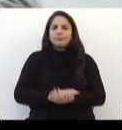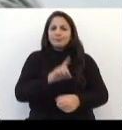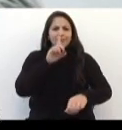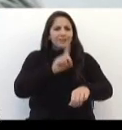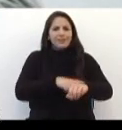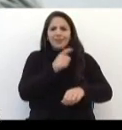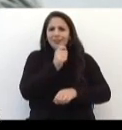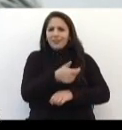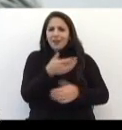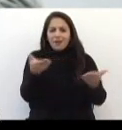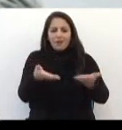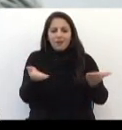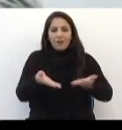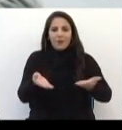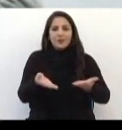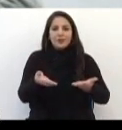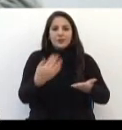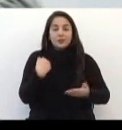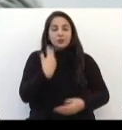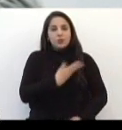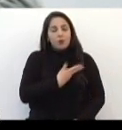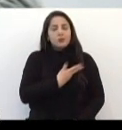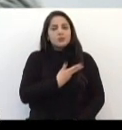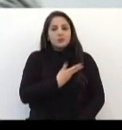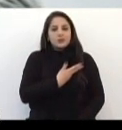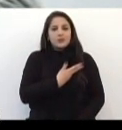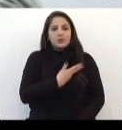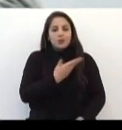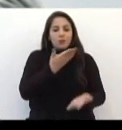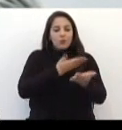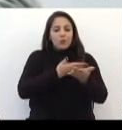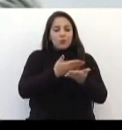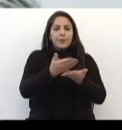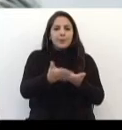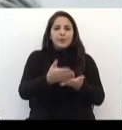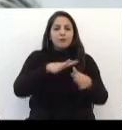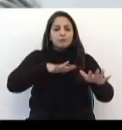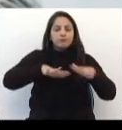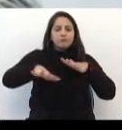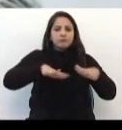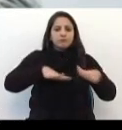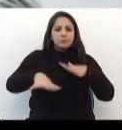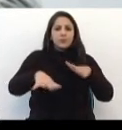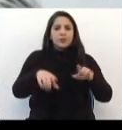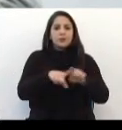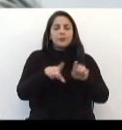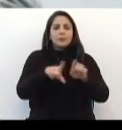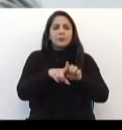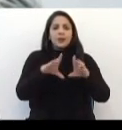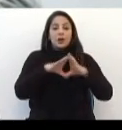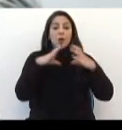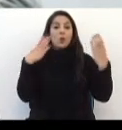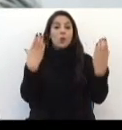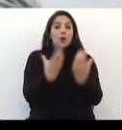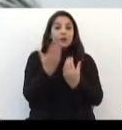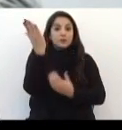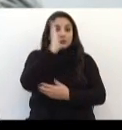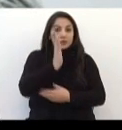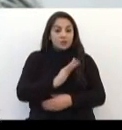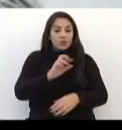vereadores Quem sabe Nós Começarmos por aqui Se mobilizar E o Congresso Nacional Que é o responsável